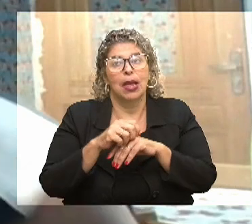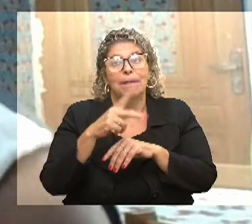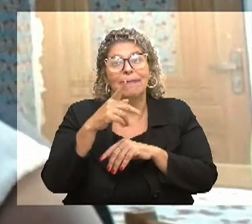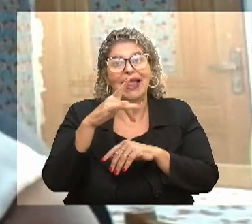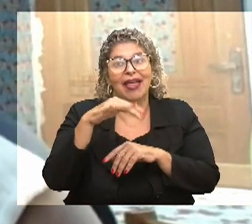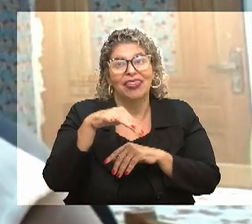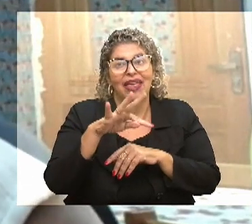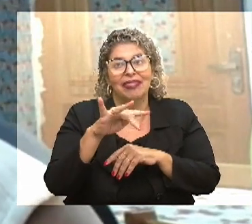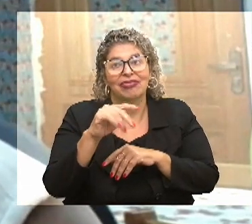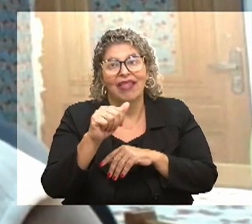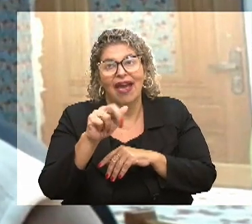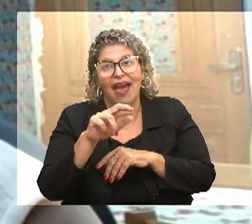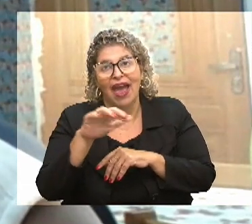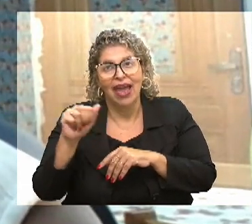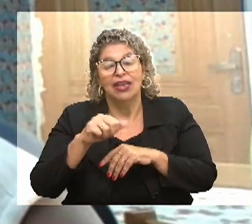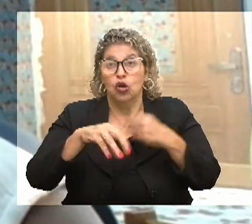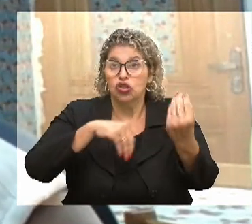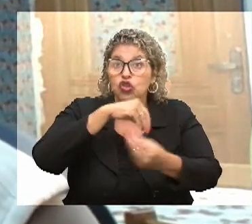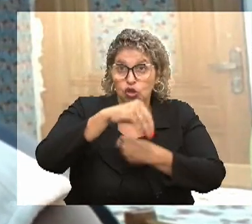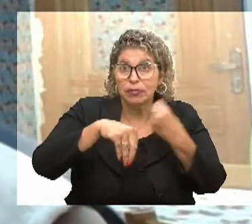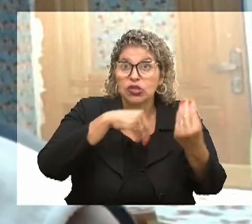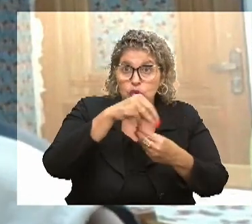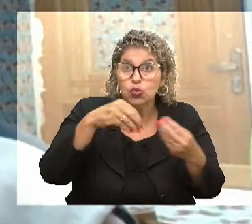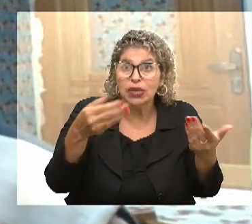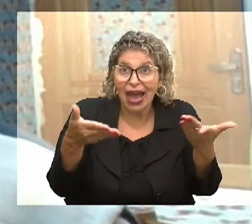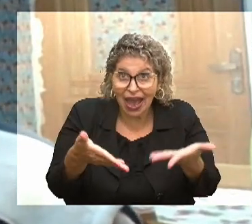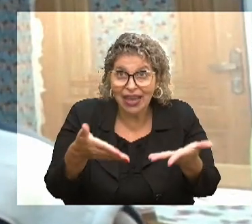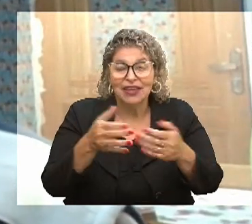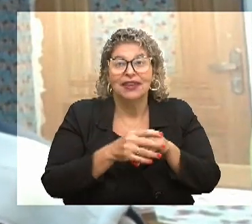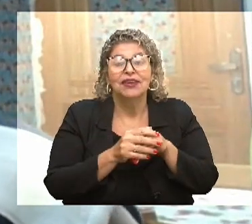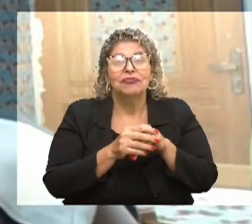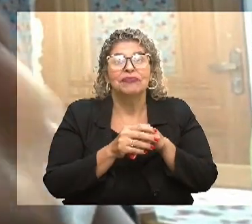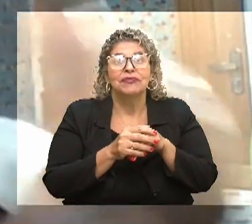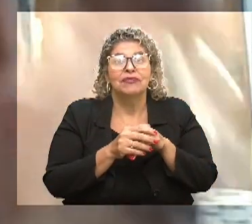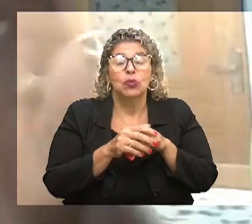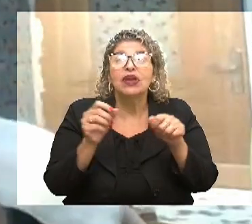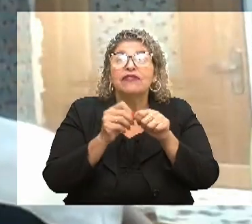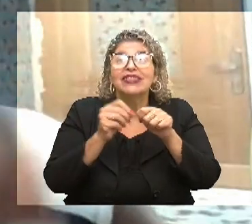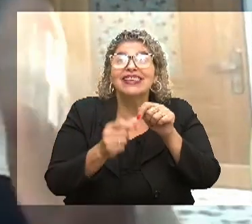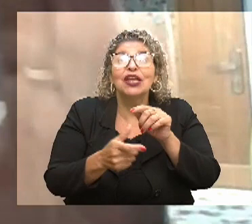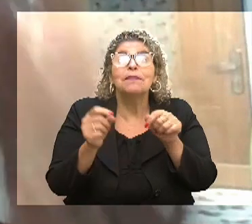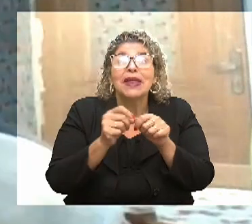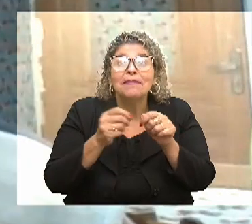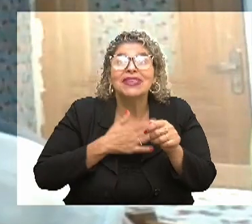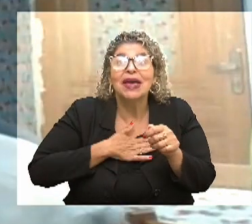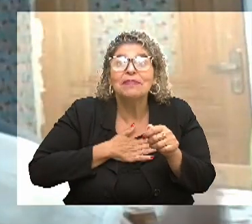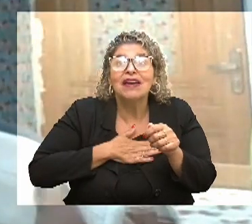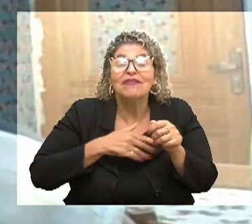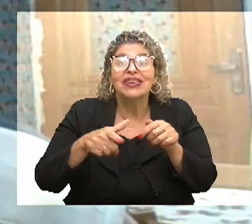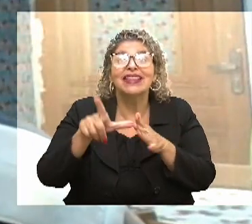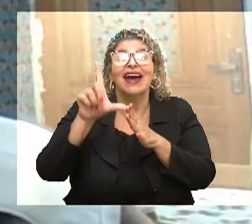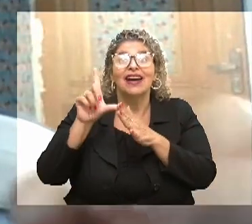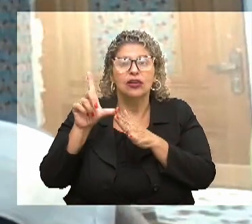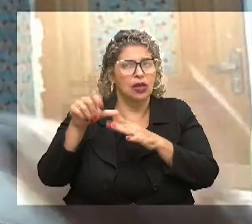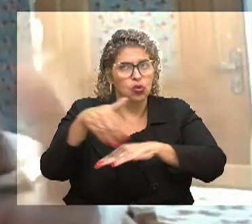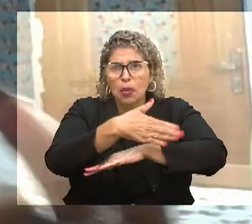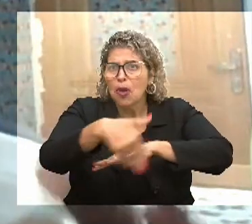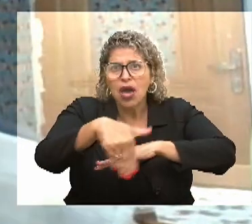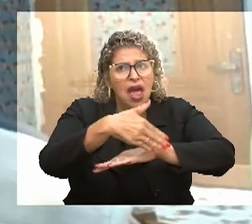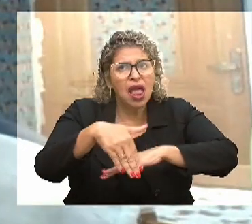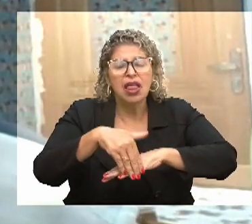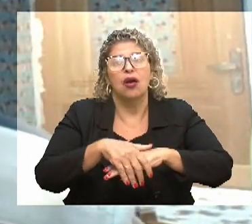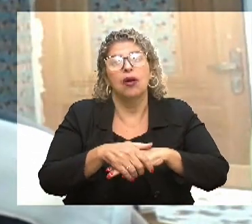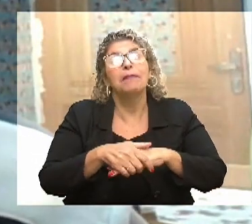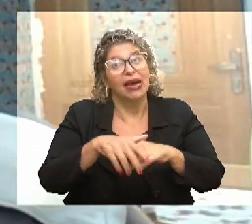Hoje, eu estou aqui dentro da mistura aí, podendo fazer o que fizeram para mim lá atrás. Claro que eu nunca morei na rua, mas sempre, às vezes,